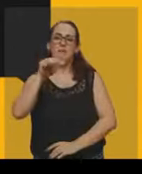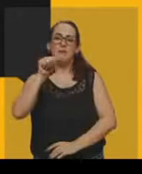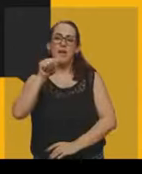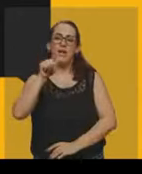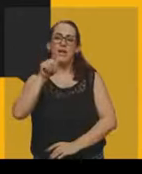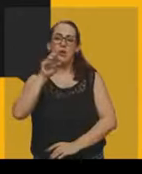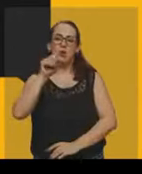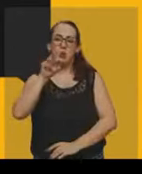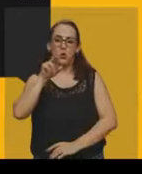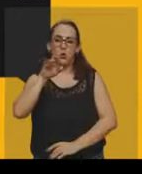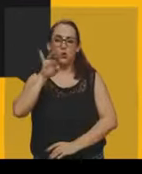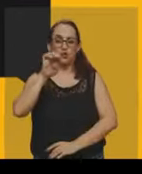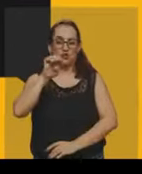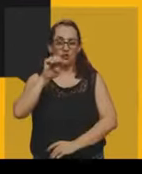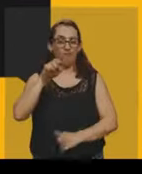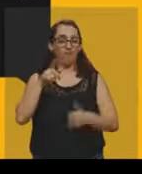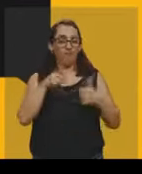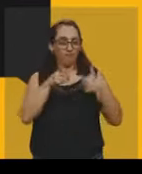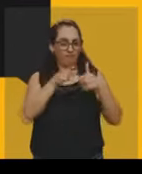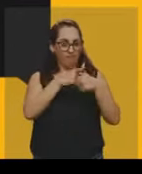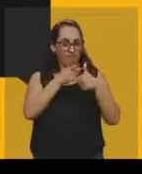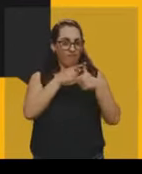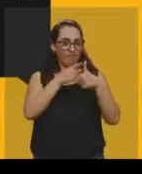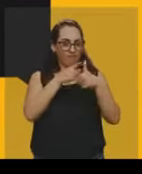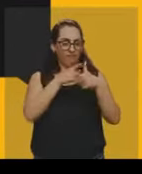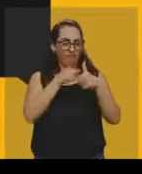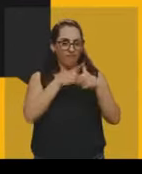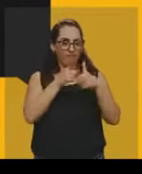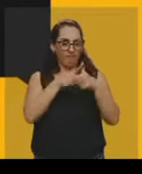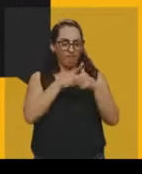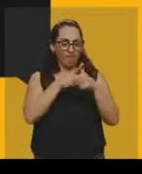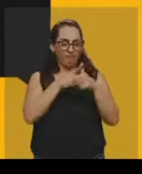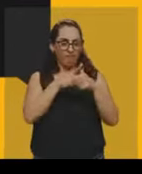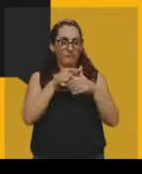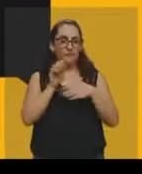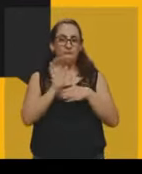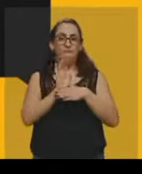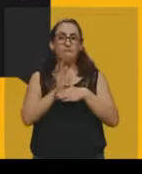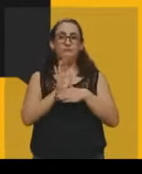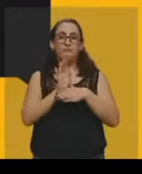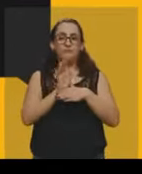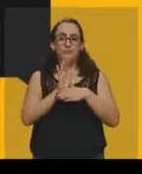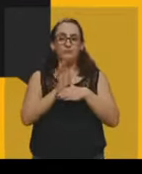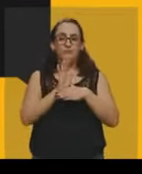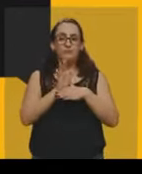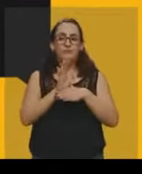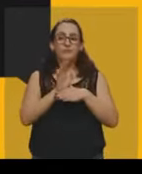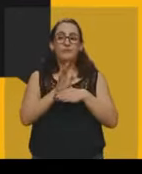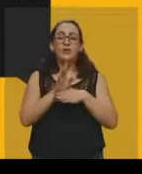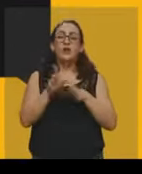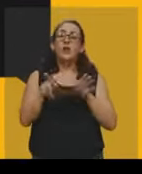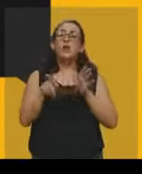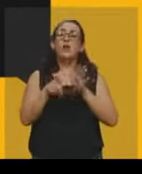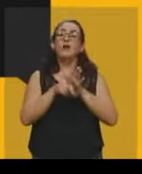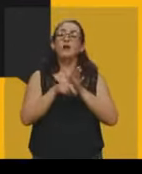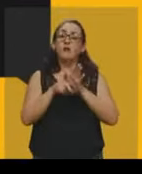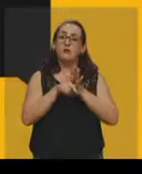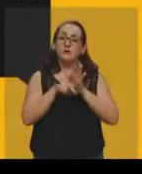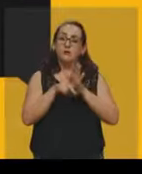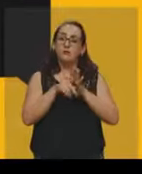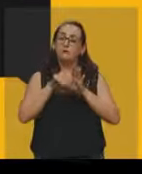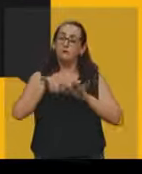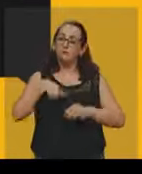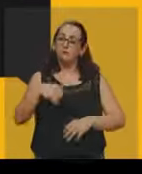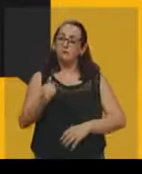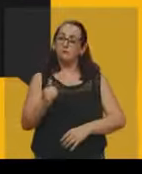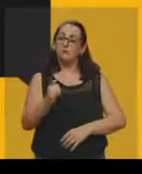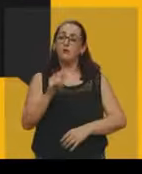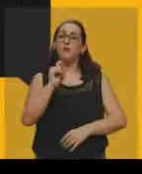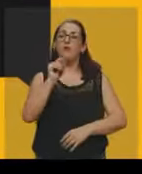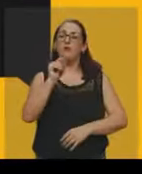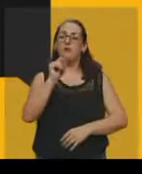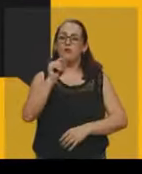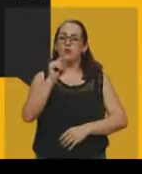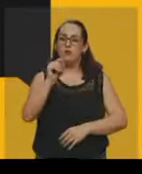ele vai daquele processo que eu falei com vocês da persistência retiniana, ele vai ser um